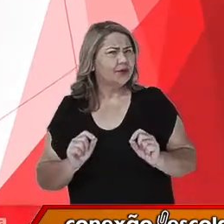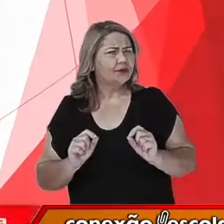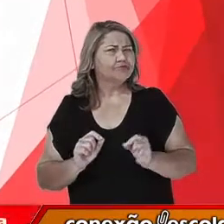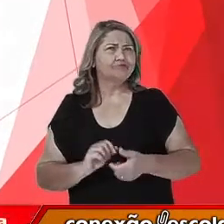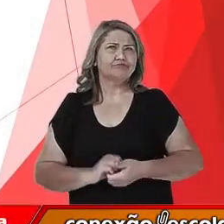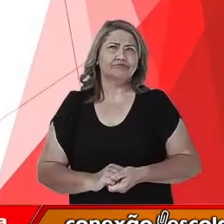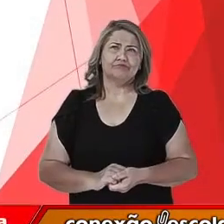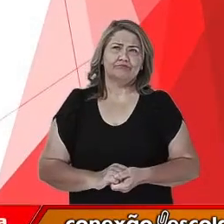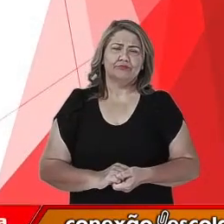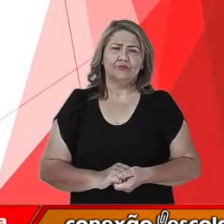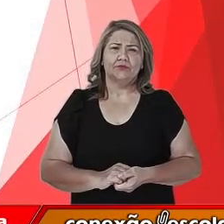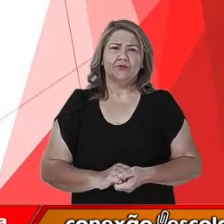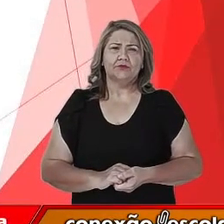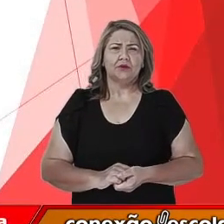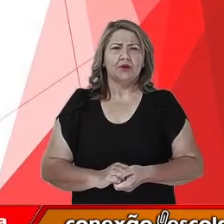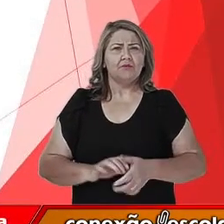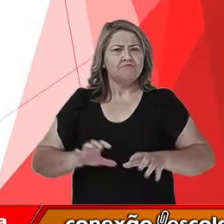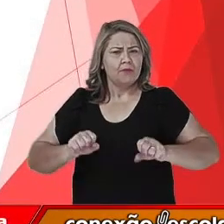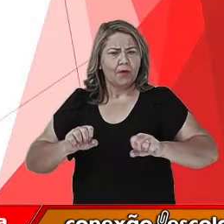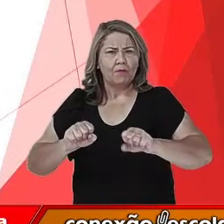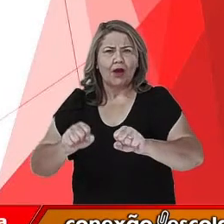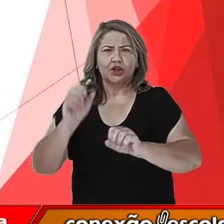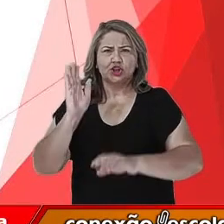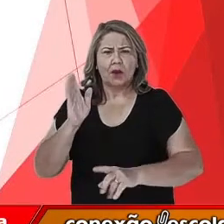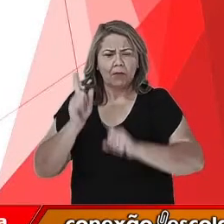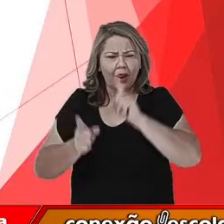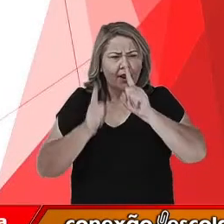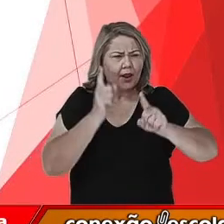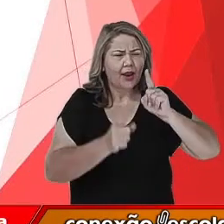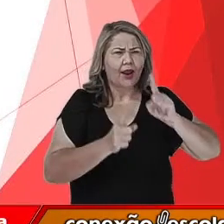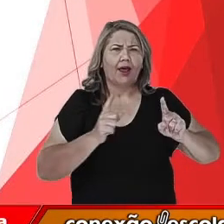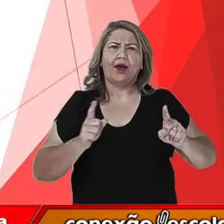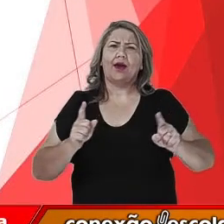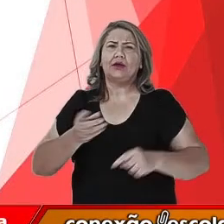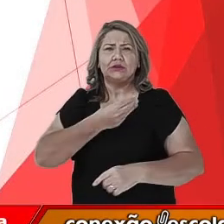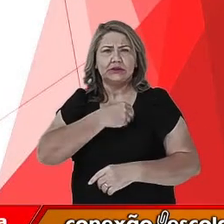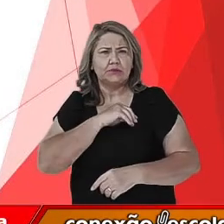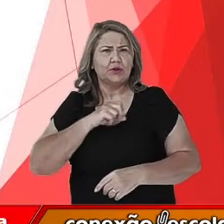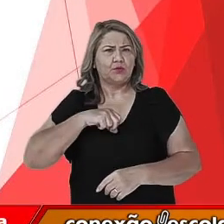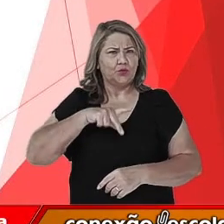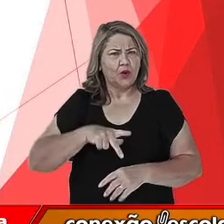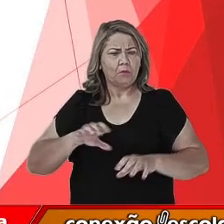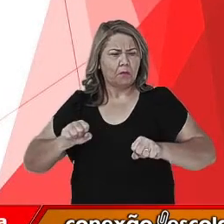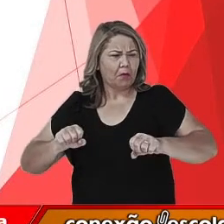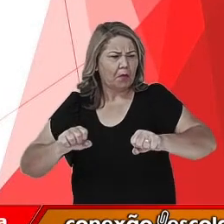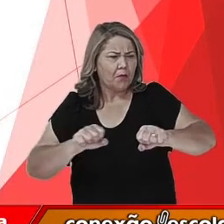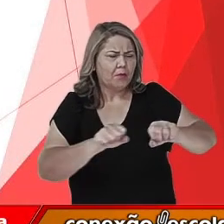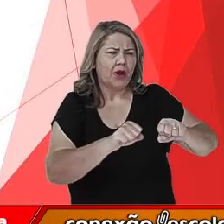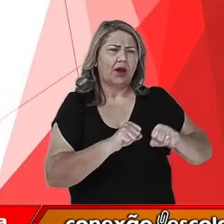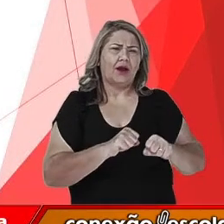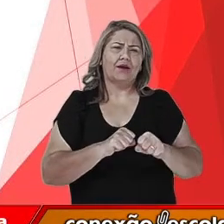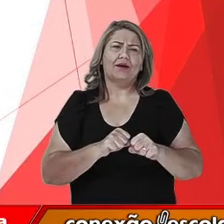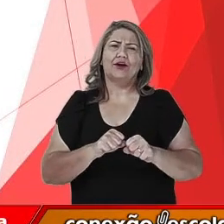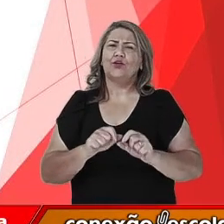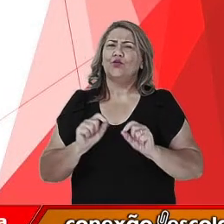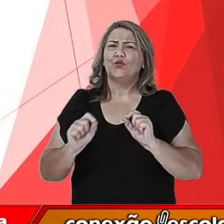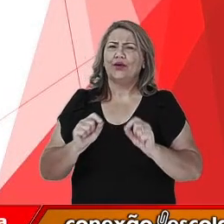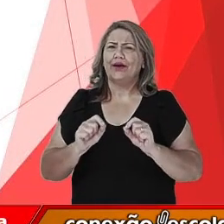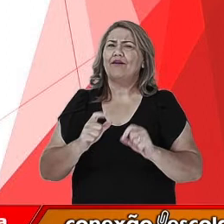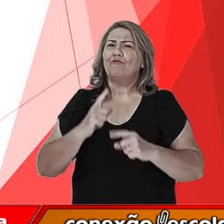é que o domínio desse território americano por Espanha e Portugal está envolvido em ações